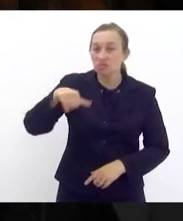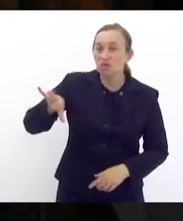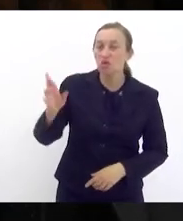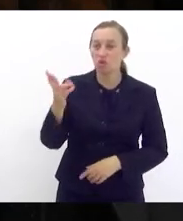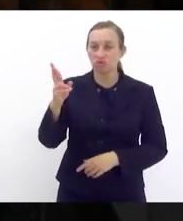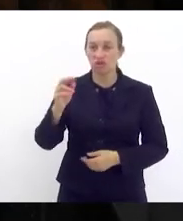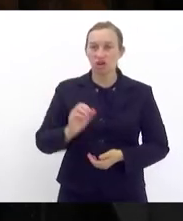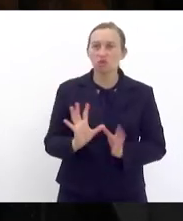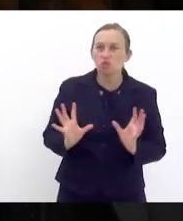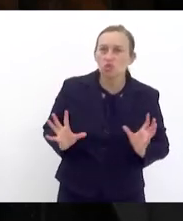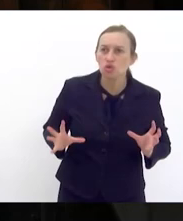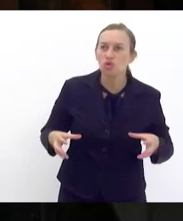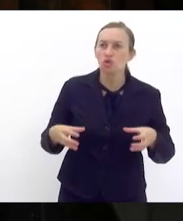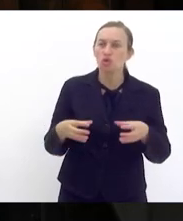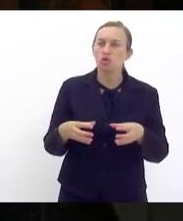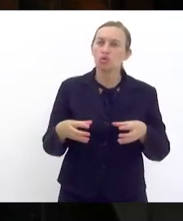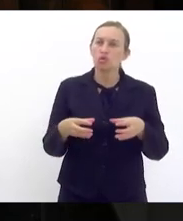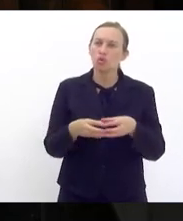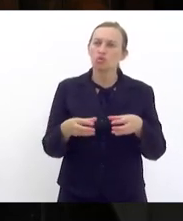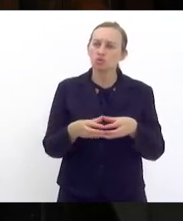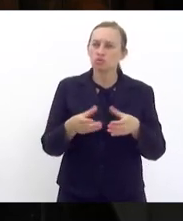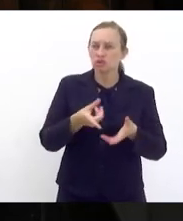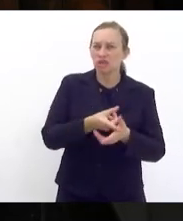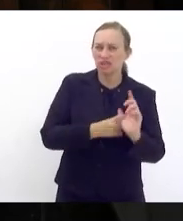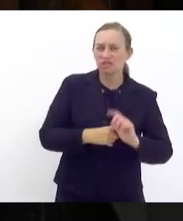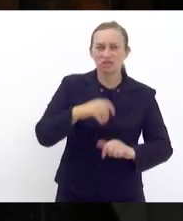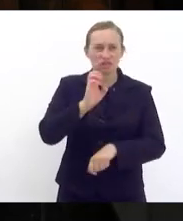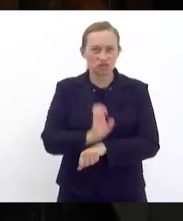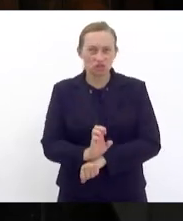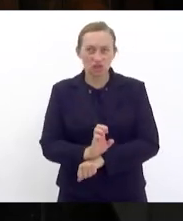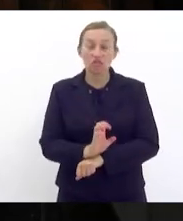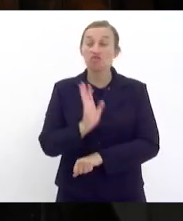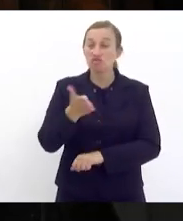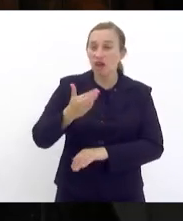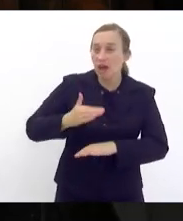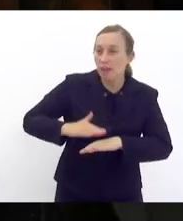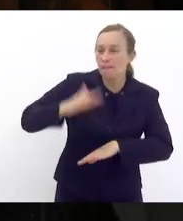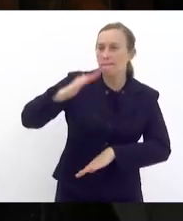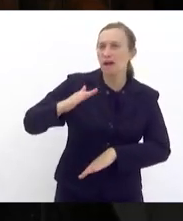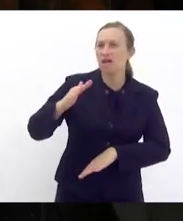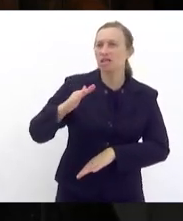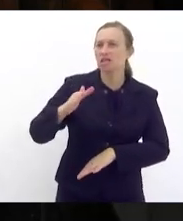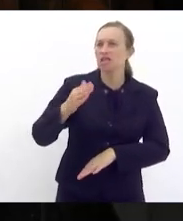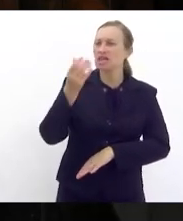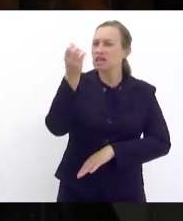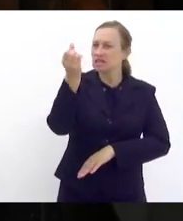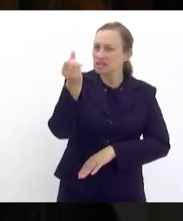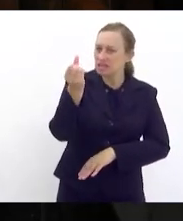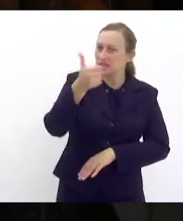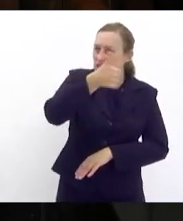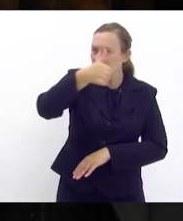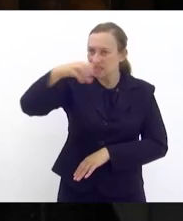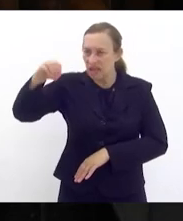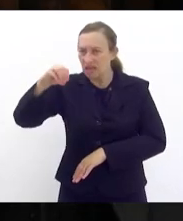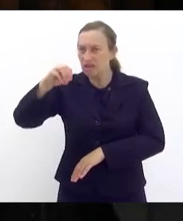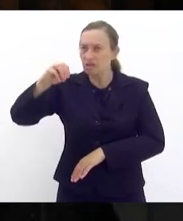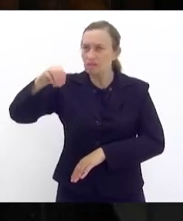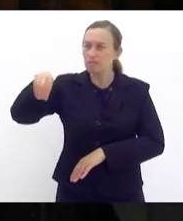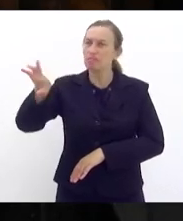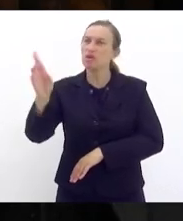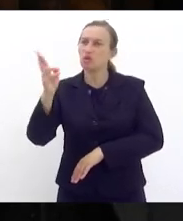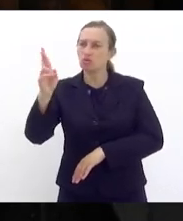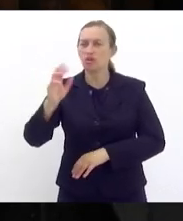E o conjunto da dívida ativa do Estado já ultrapassa 100 bilhões de reais.